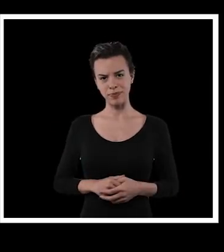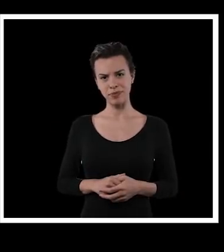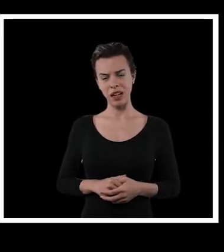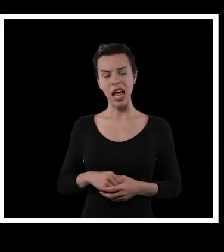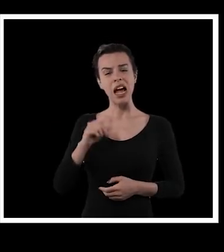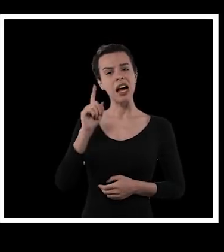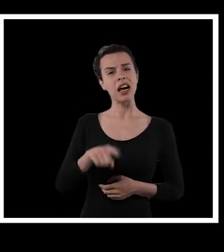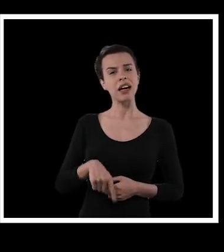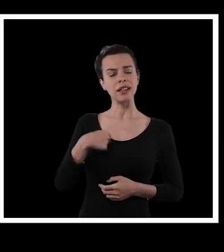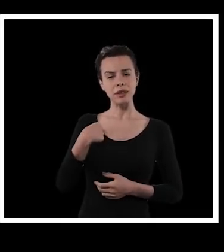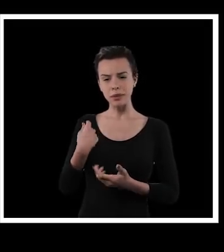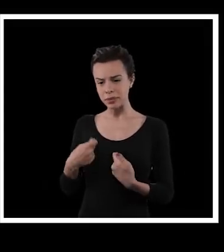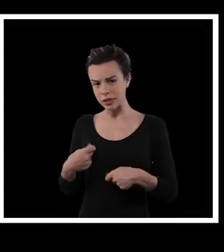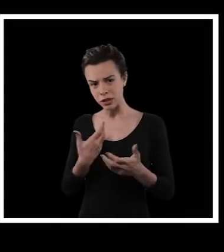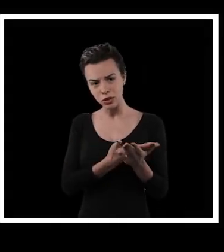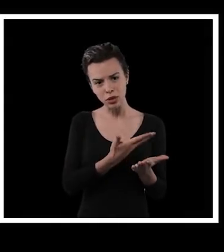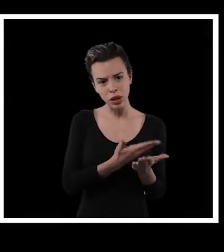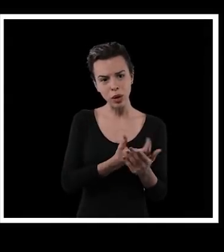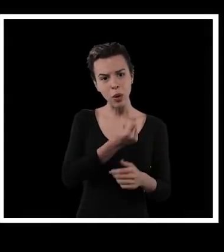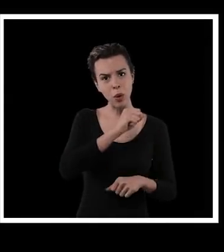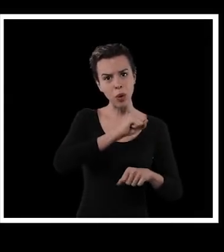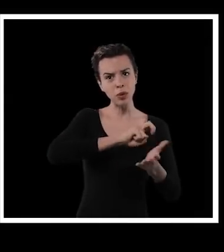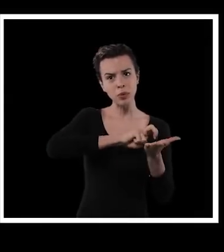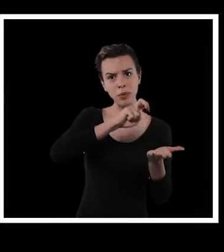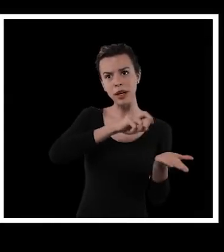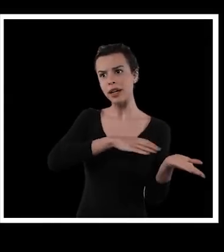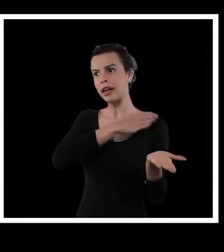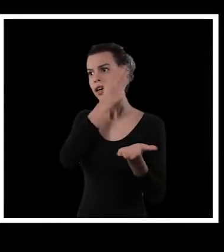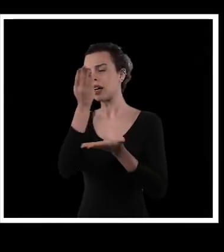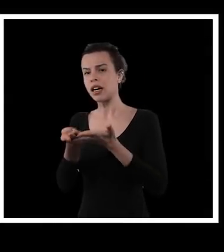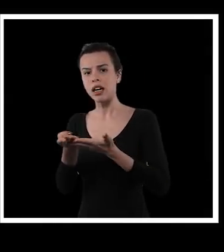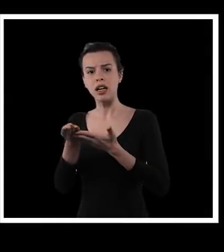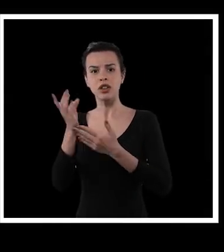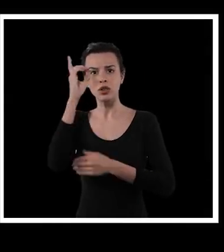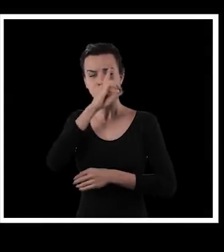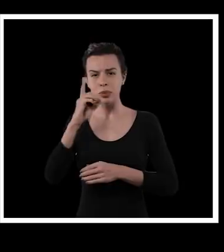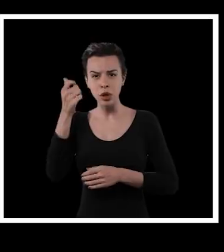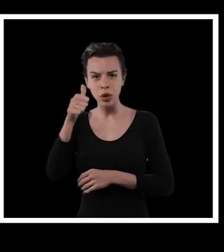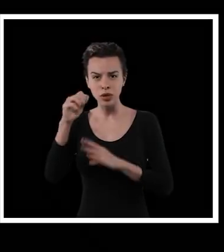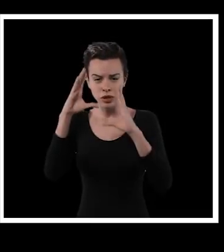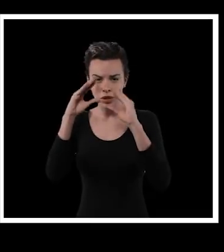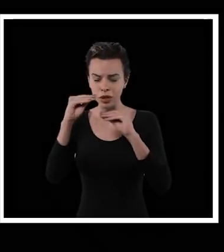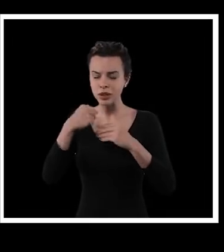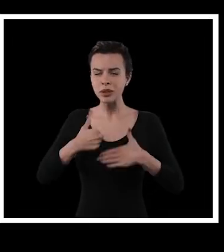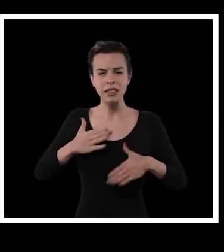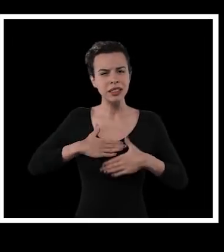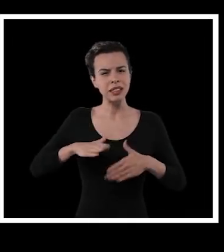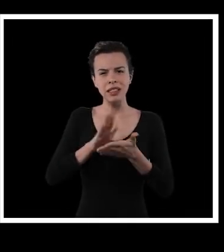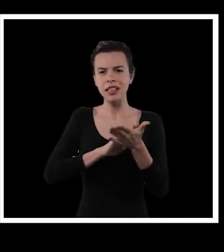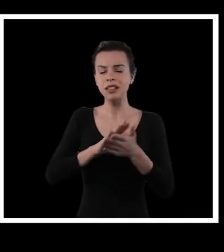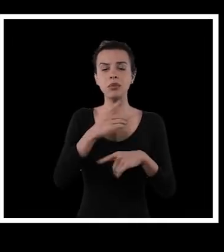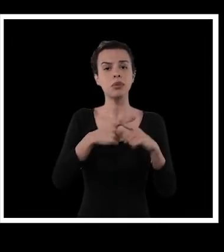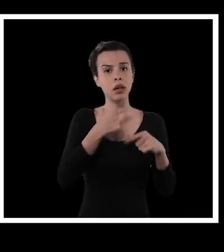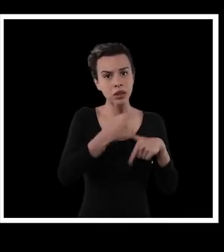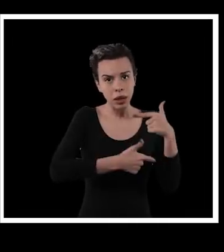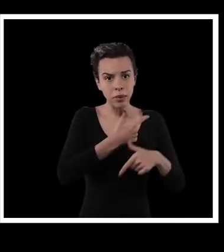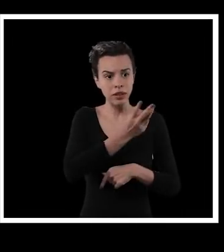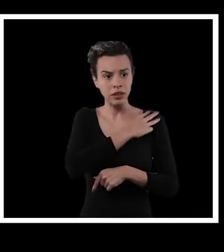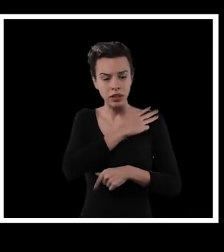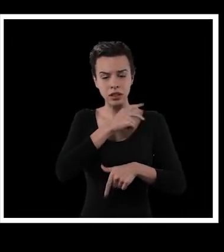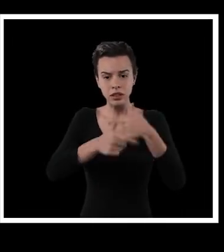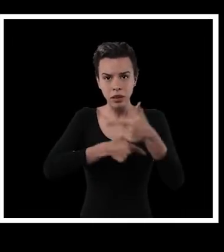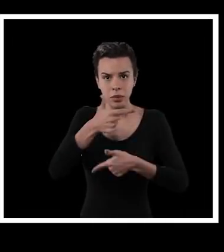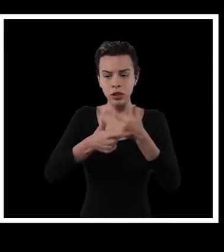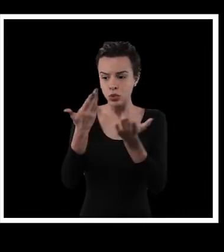sabe? E aí, é a coisa de eu ter que estudar das oito da manhã até as onze da noite, no domingo, eu não tinha um dia de descanso porque eu trabalhava,